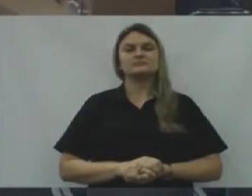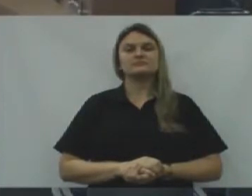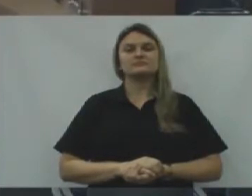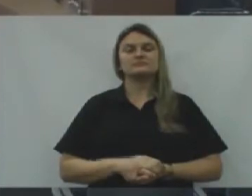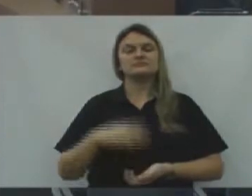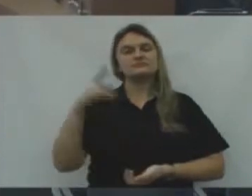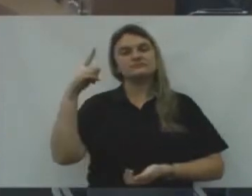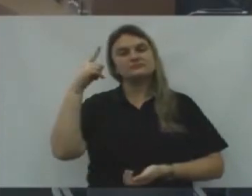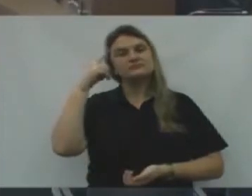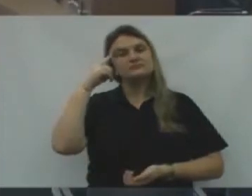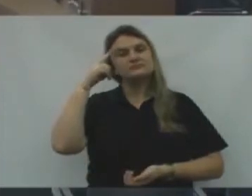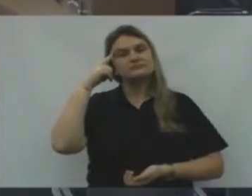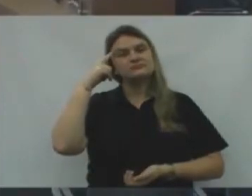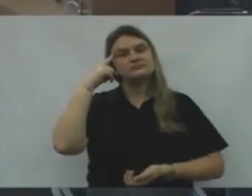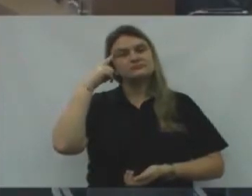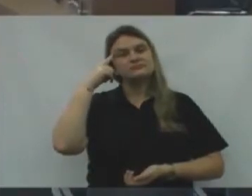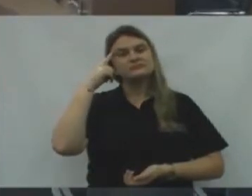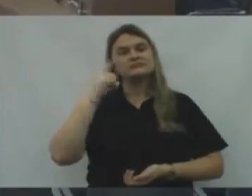Para refletir.